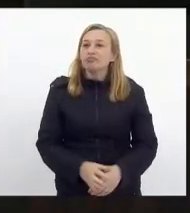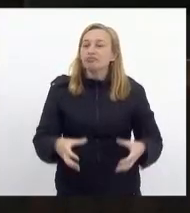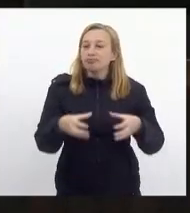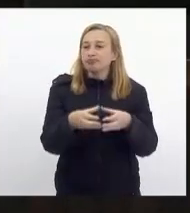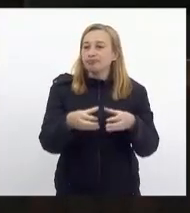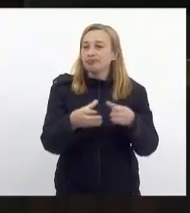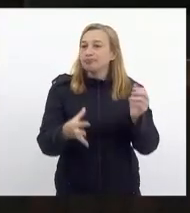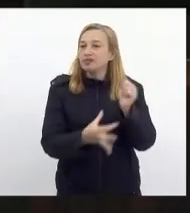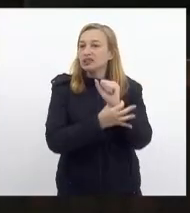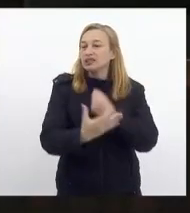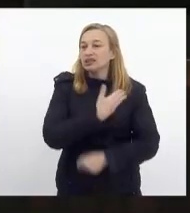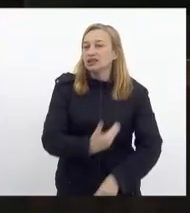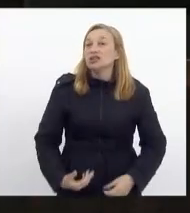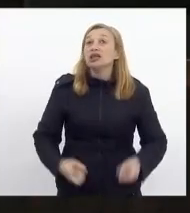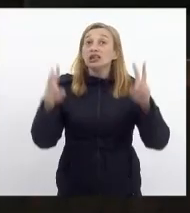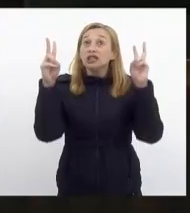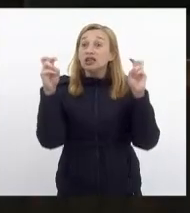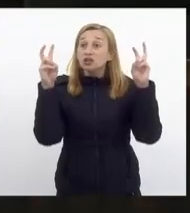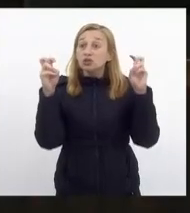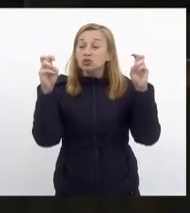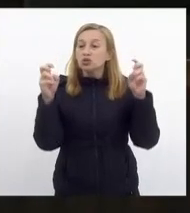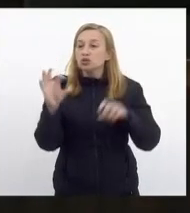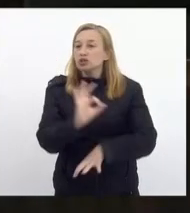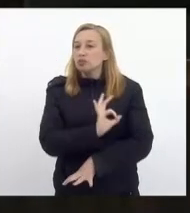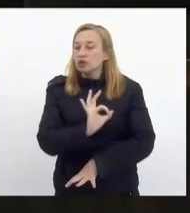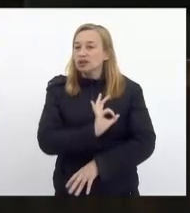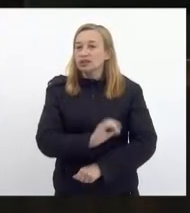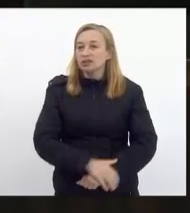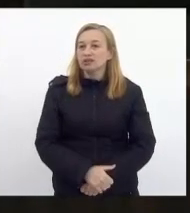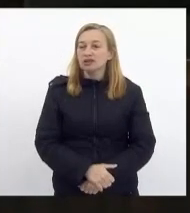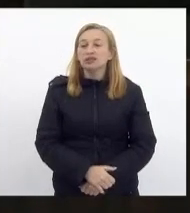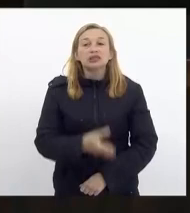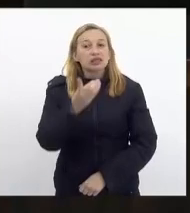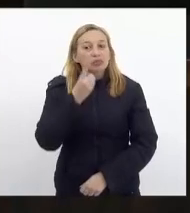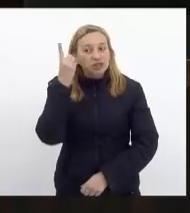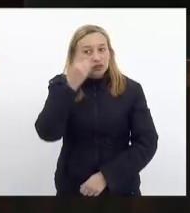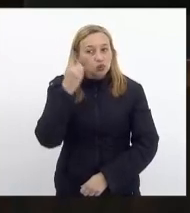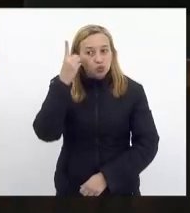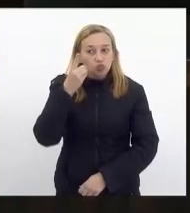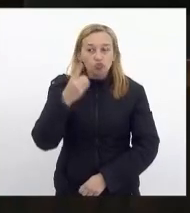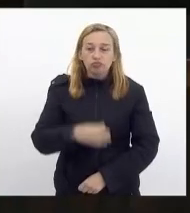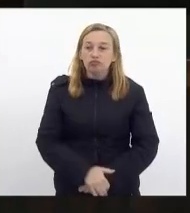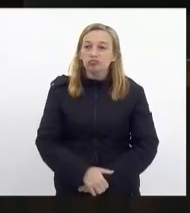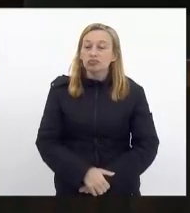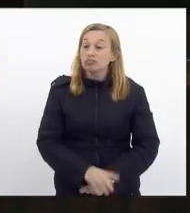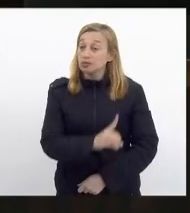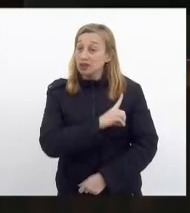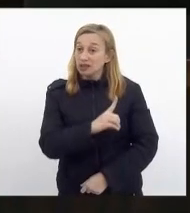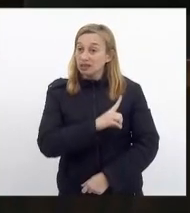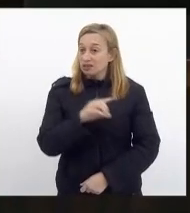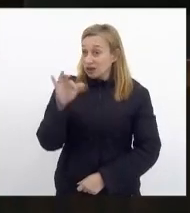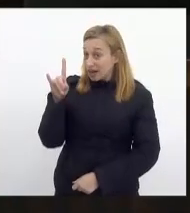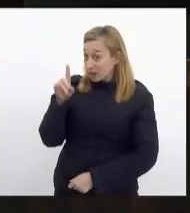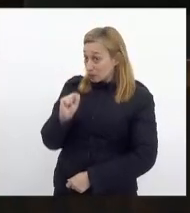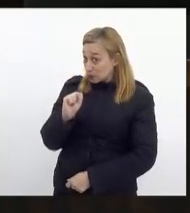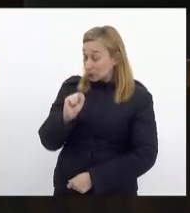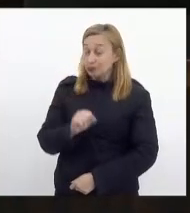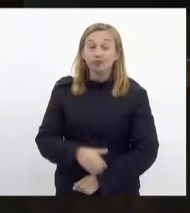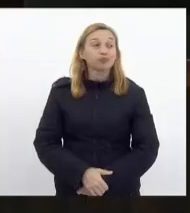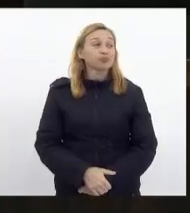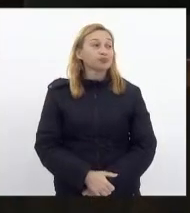Comissão de Segurança Pública e Assuntos de Polícia. Deputado... Delegado Carlos Augusto.